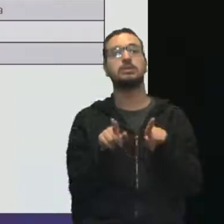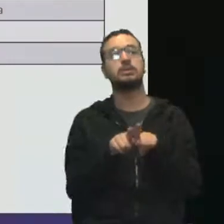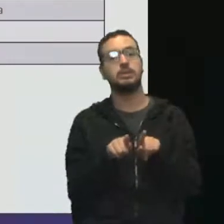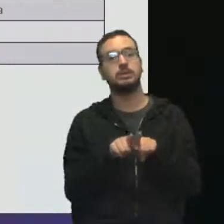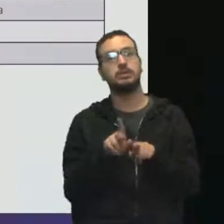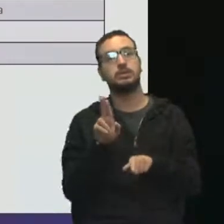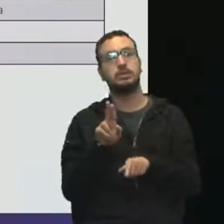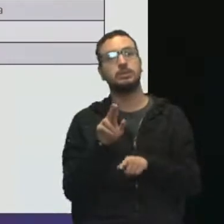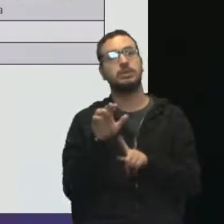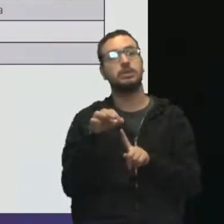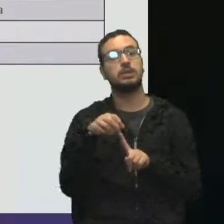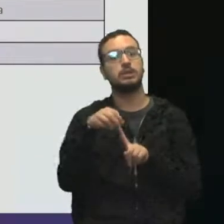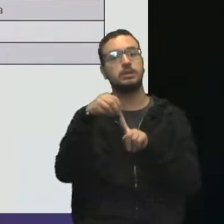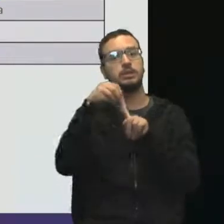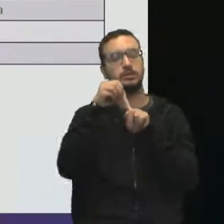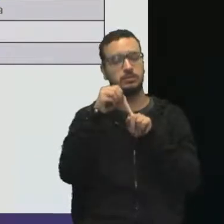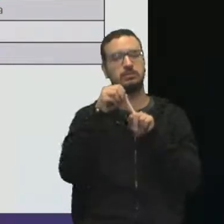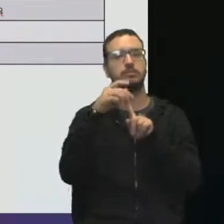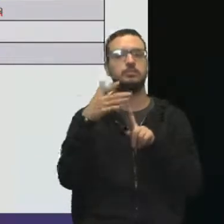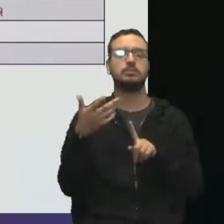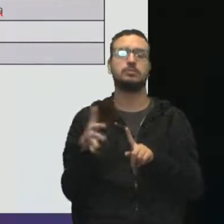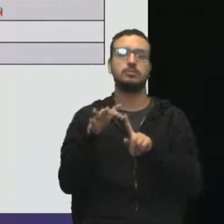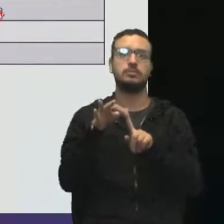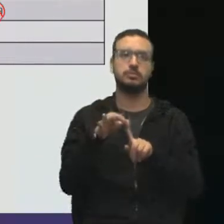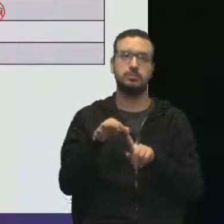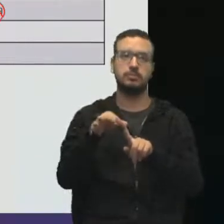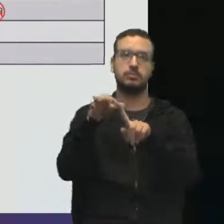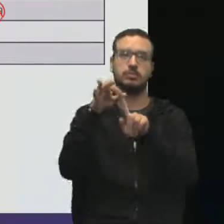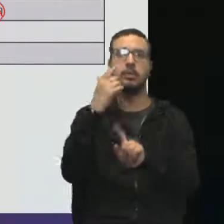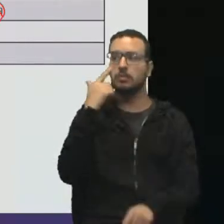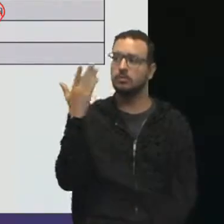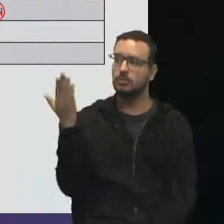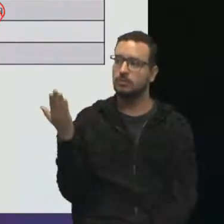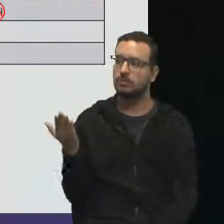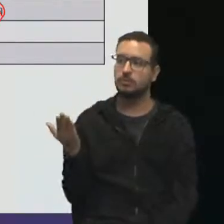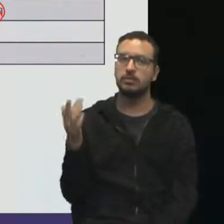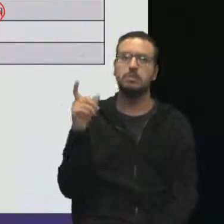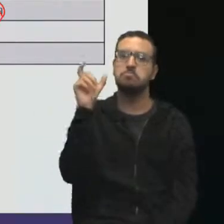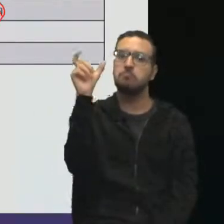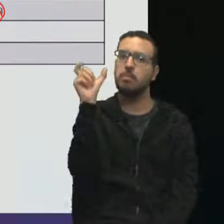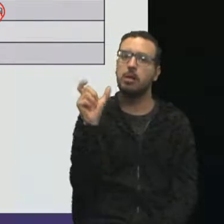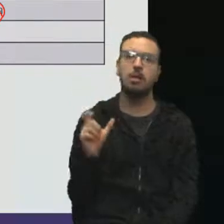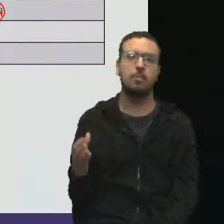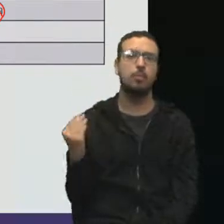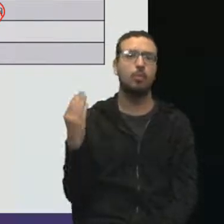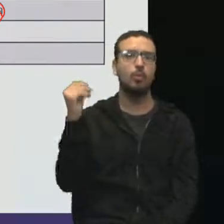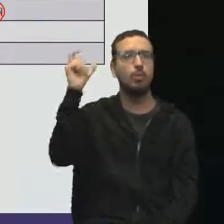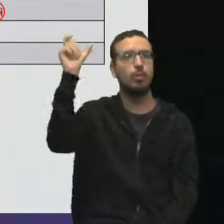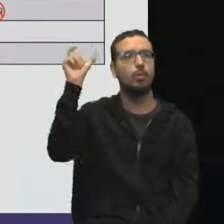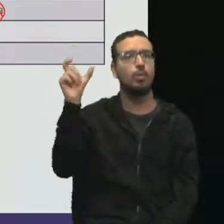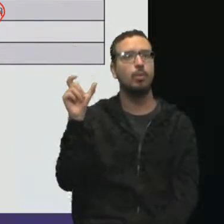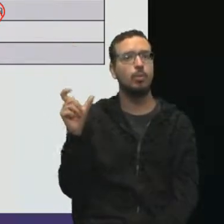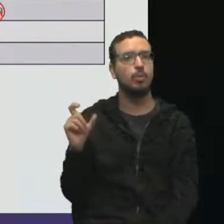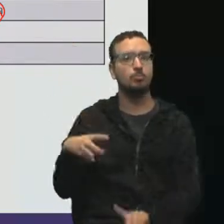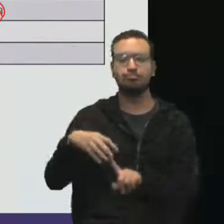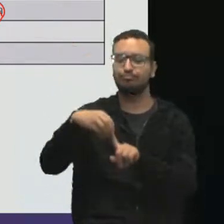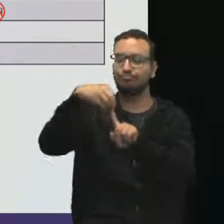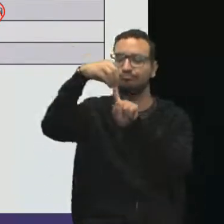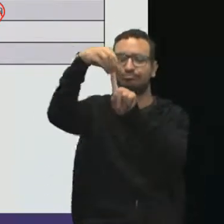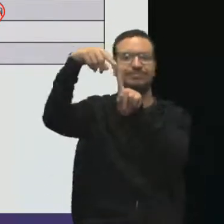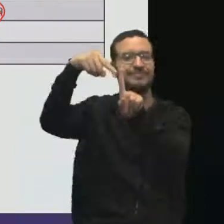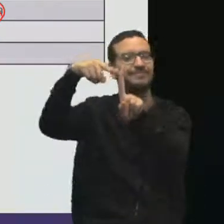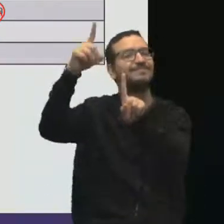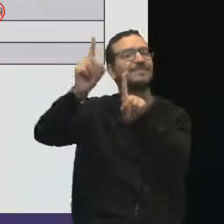A sua liderança é questão chave para quase todos